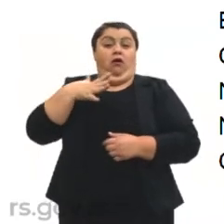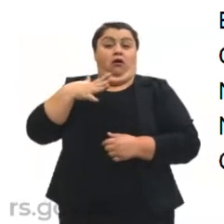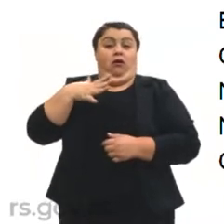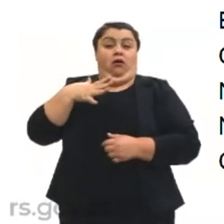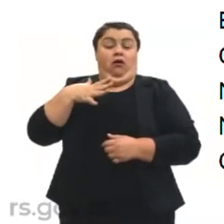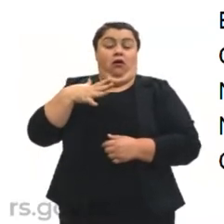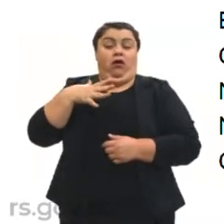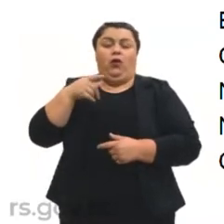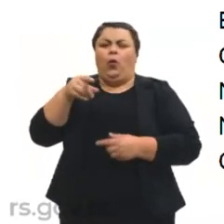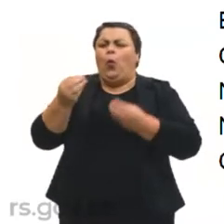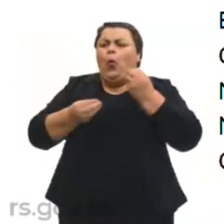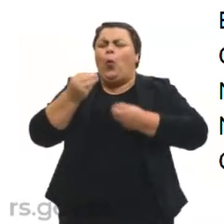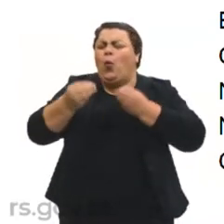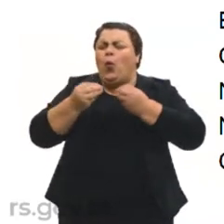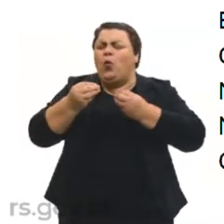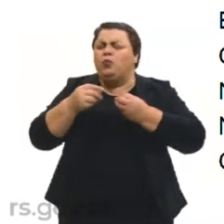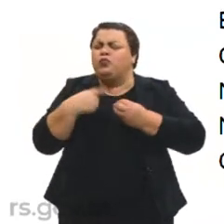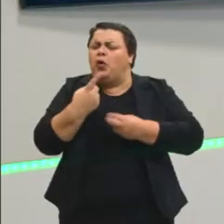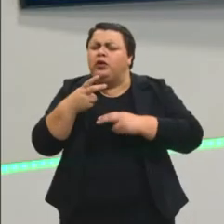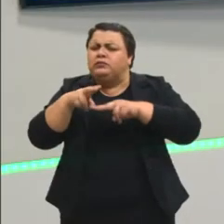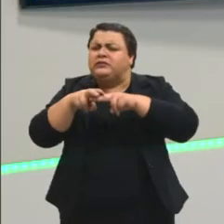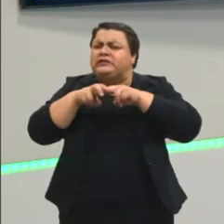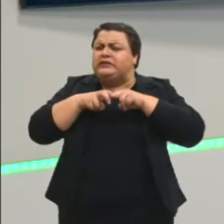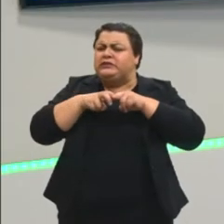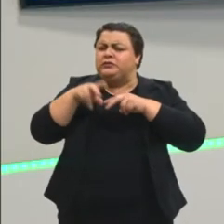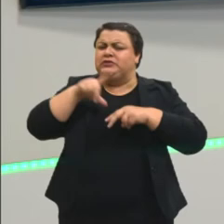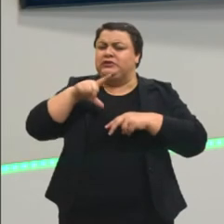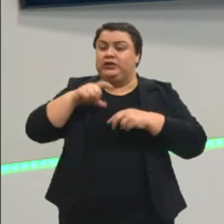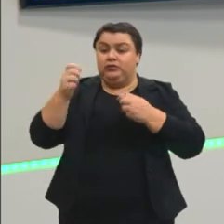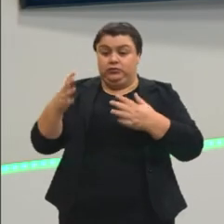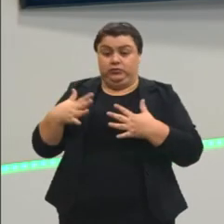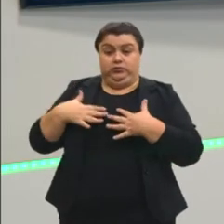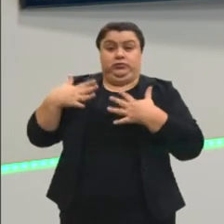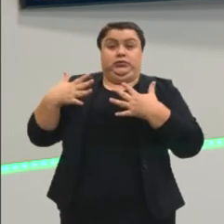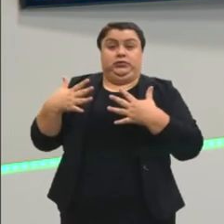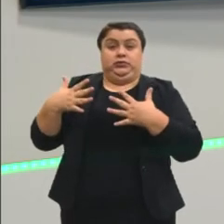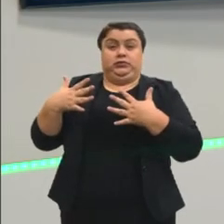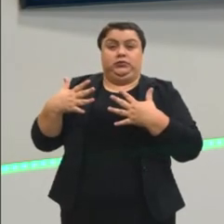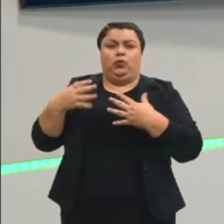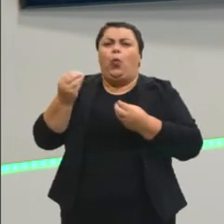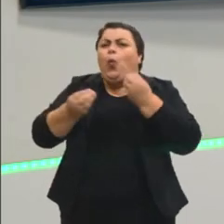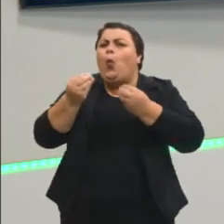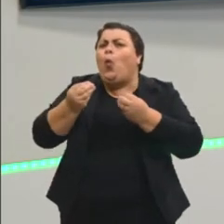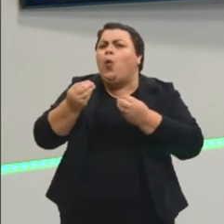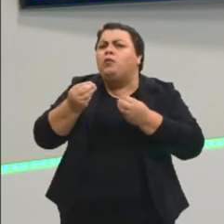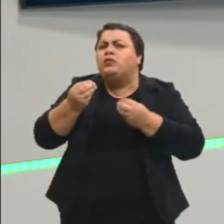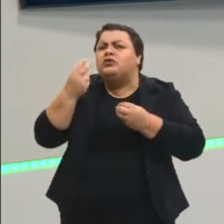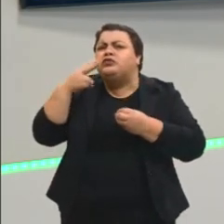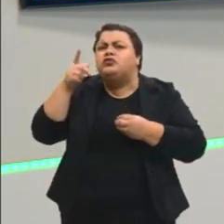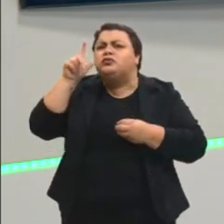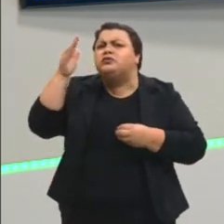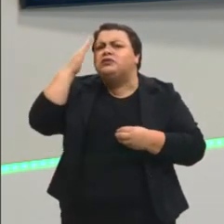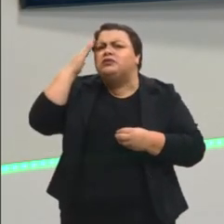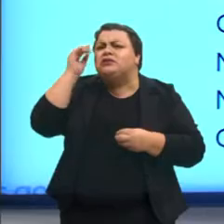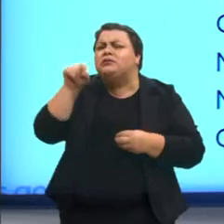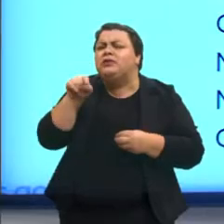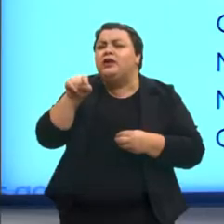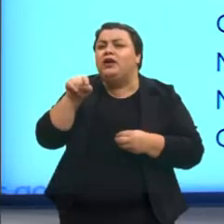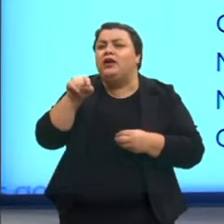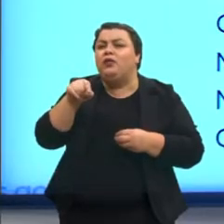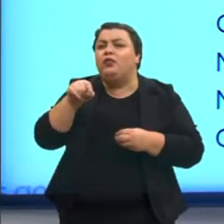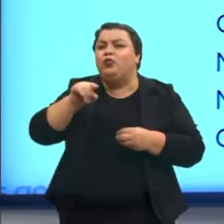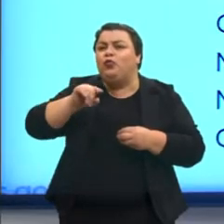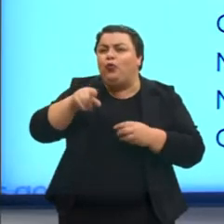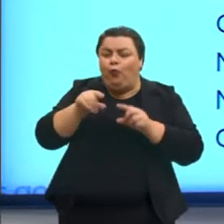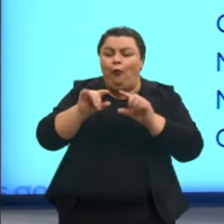porque como é que a gente percebe que há um espanto da pessoa que está contando essa história? Quando ele chega aqui